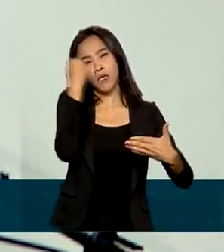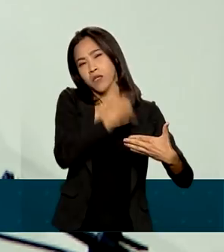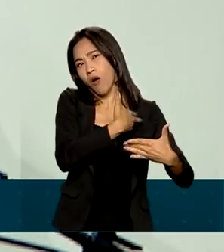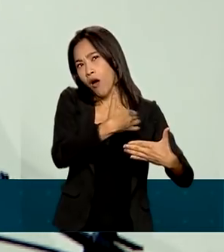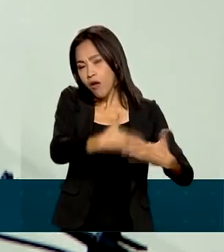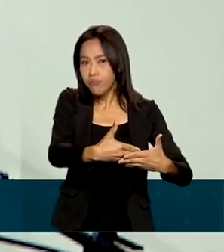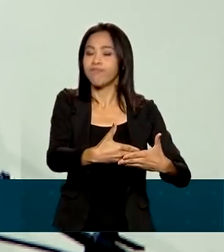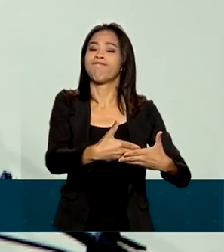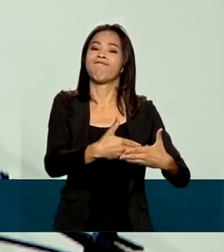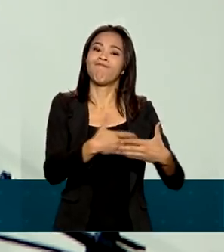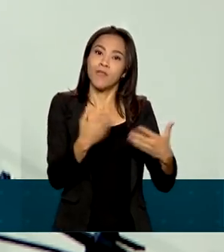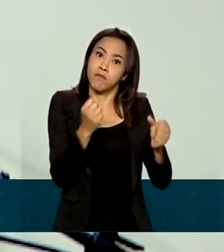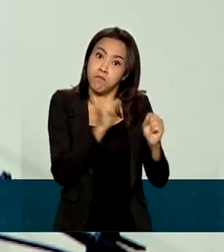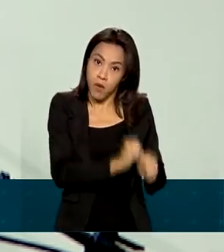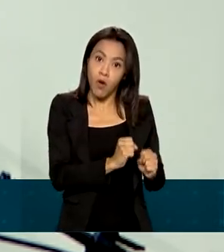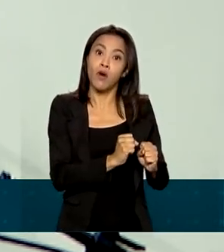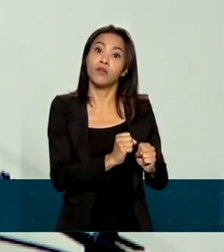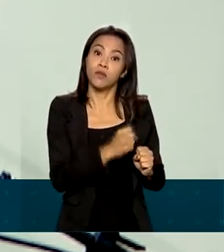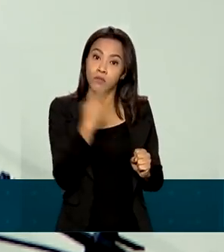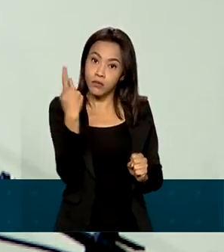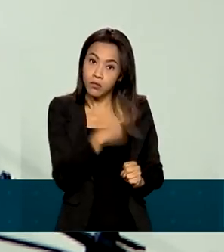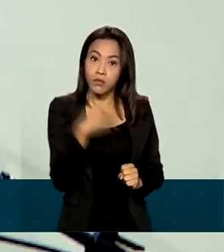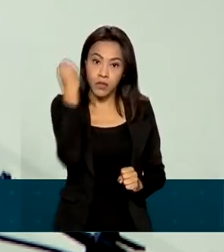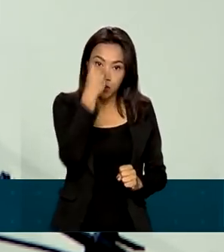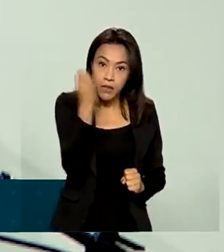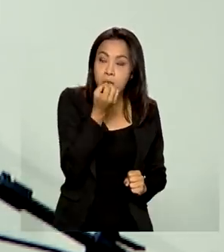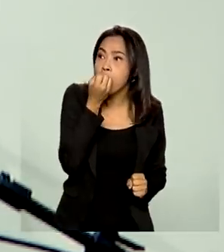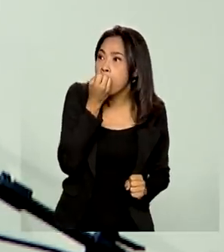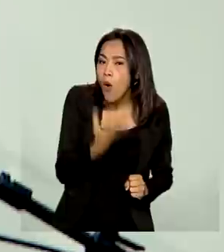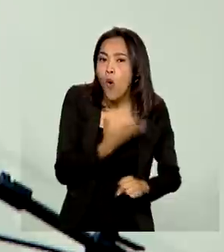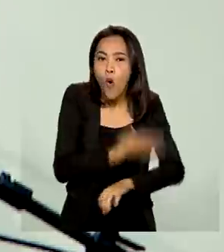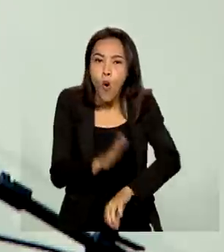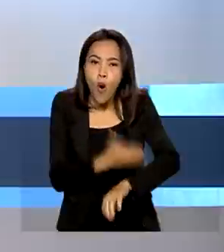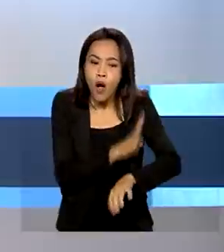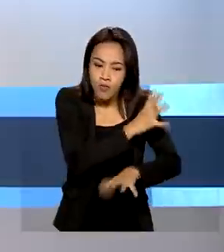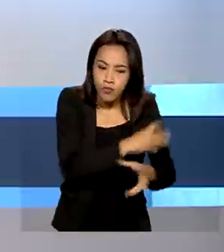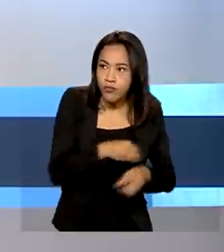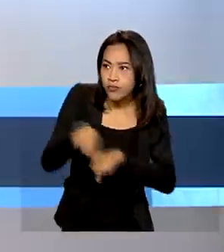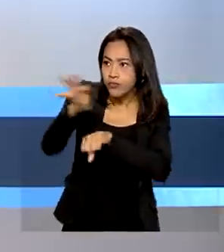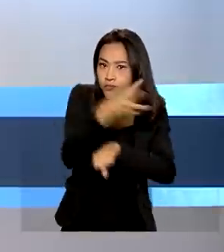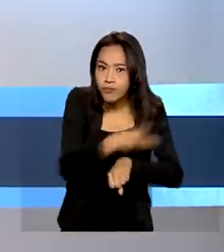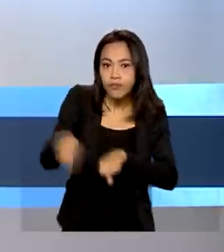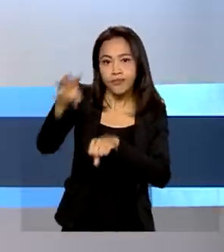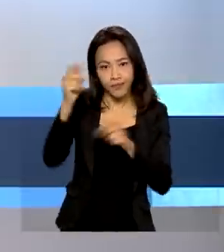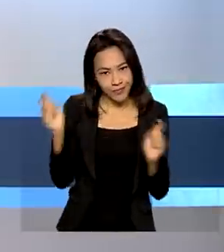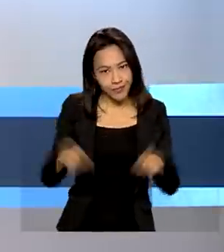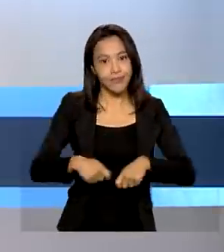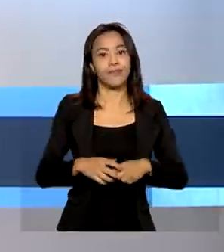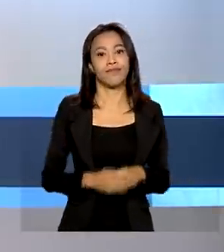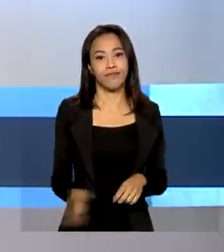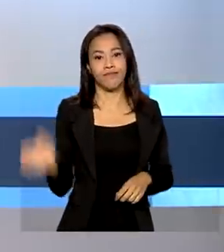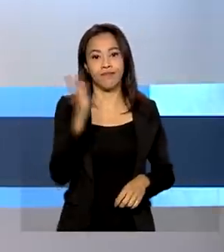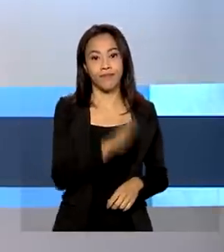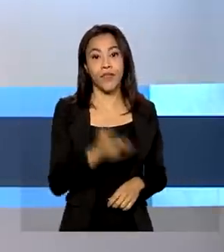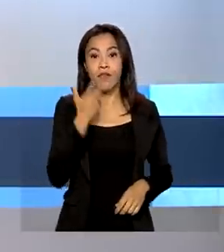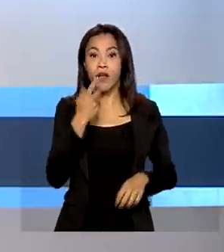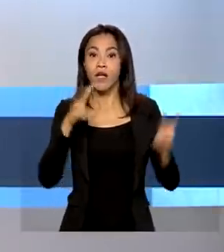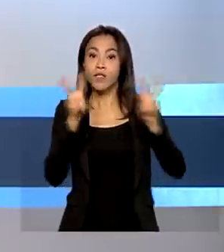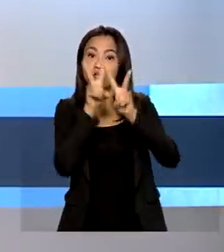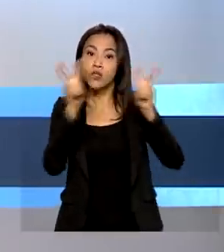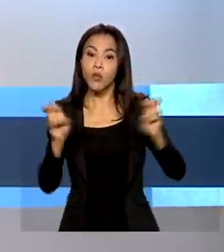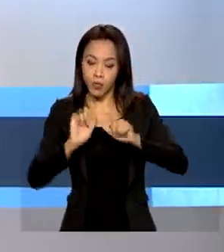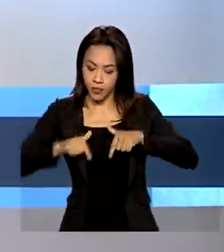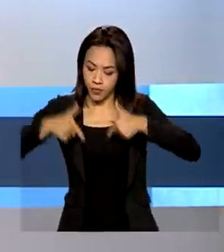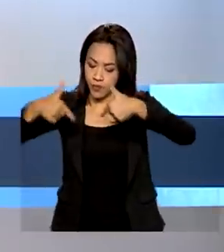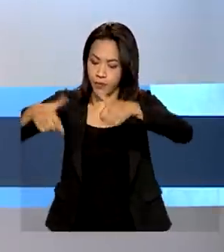e podem contribuir com boas práticas e ensinamentos. E por falar em operações de paz, o